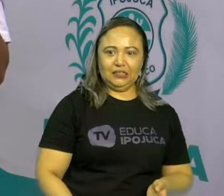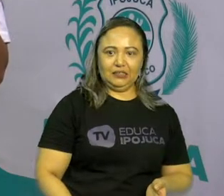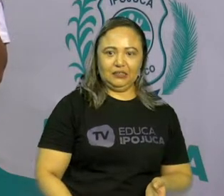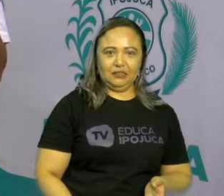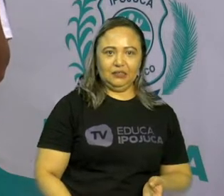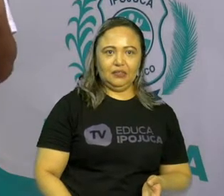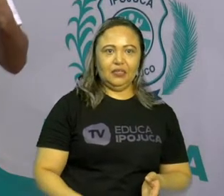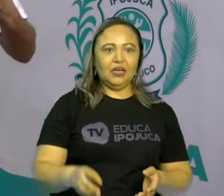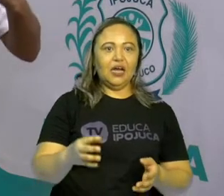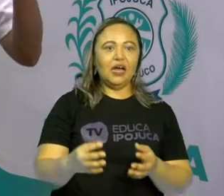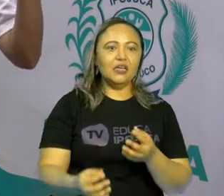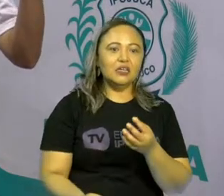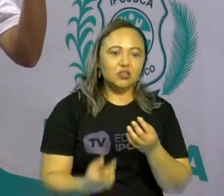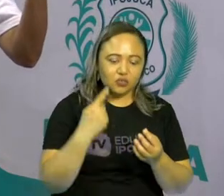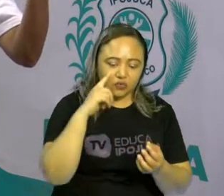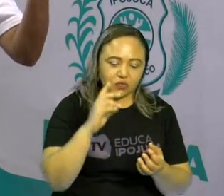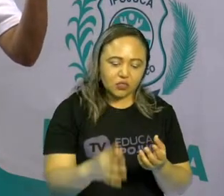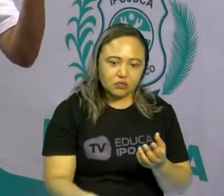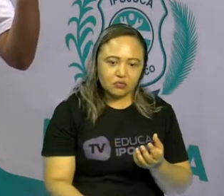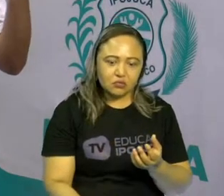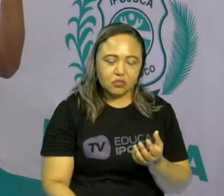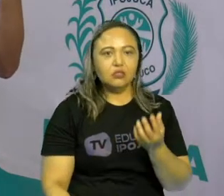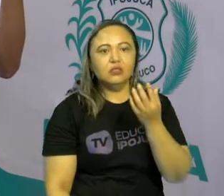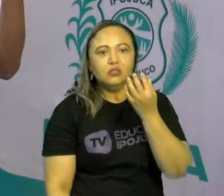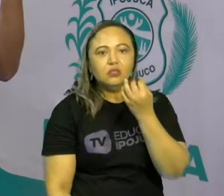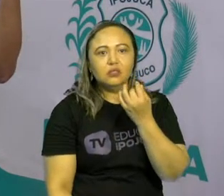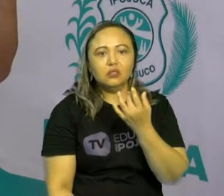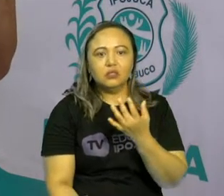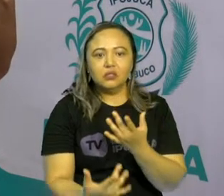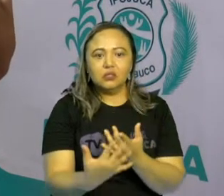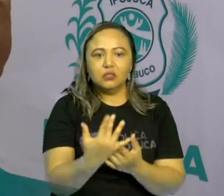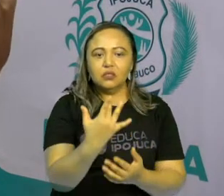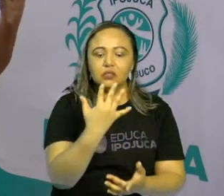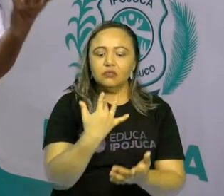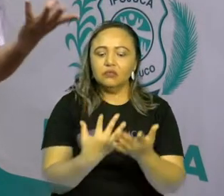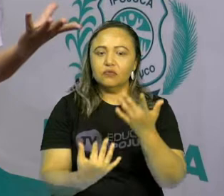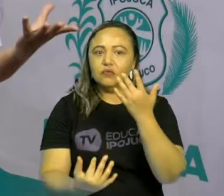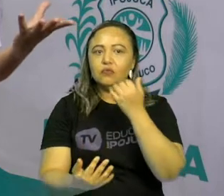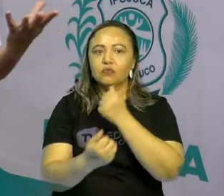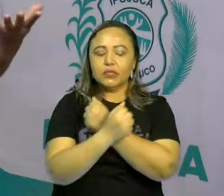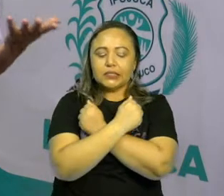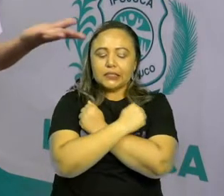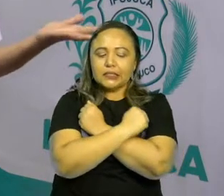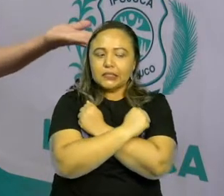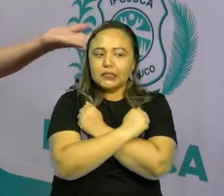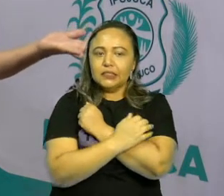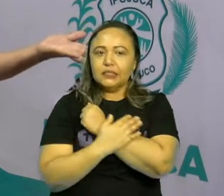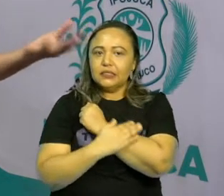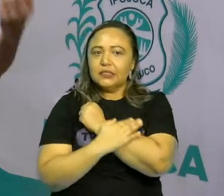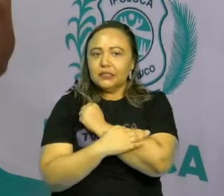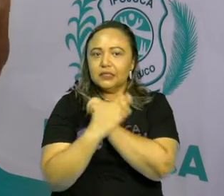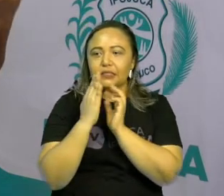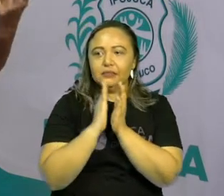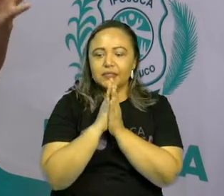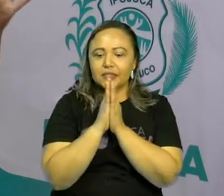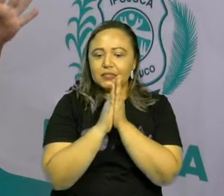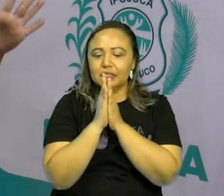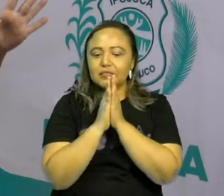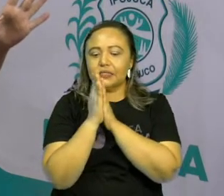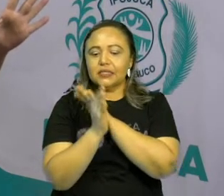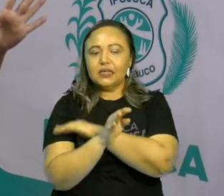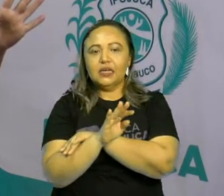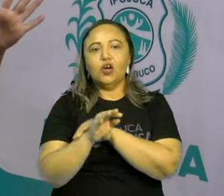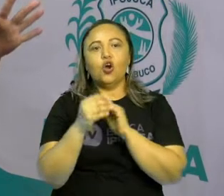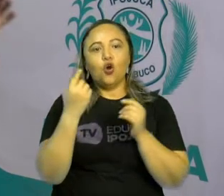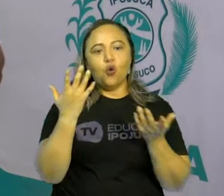aquele fogo e começaram a pensar em se aquecer, em usar aquele fogo para alguma coisa. Hoje em dia, a gente